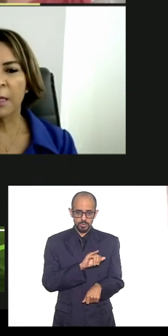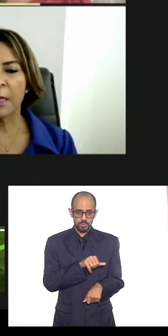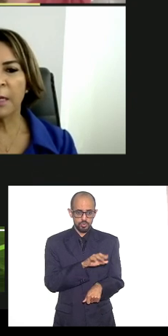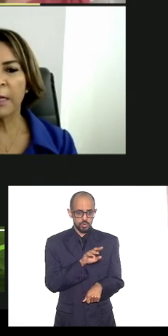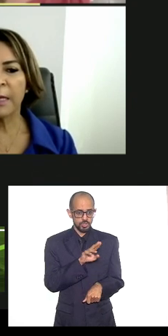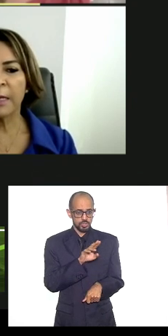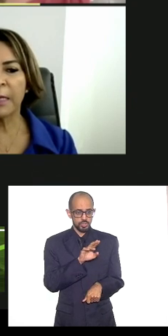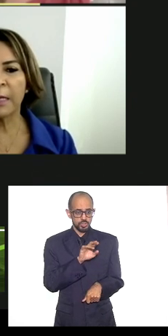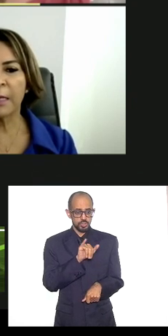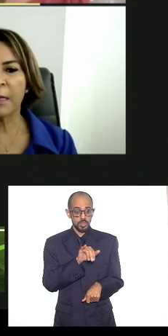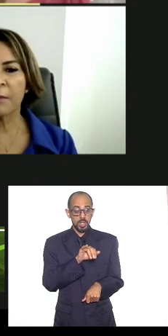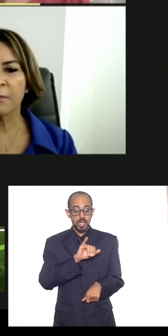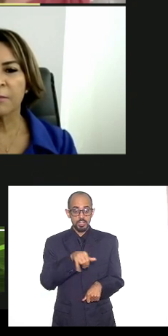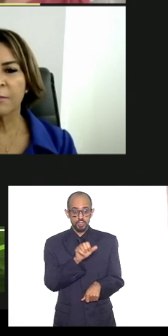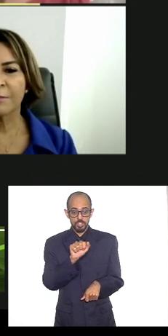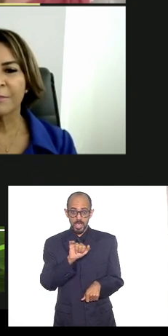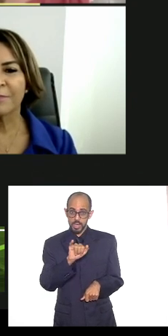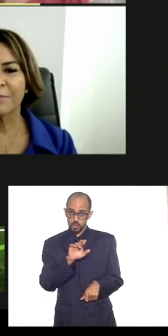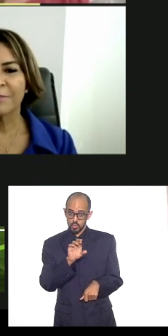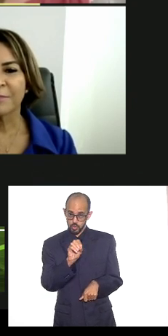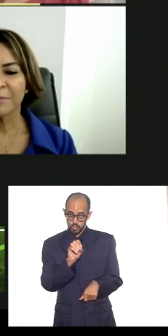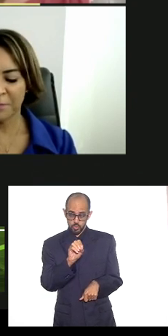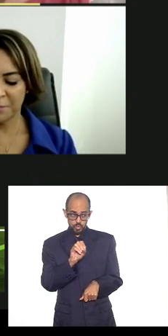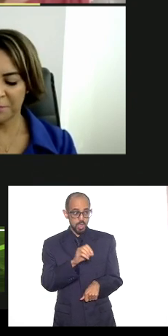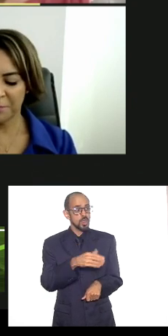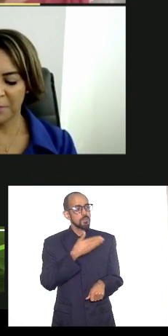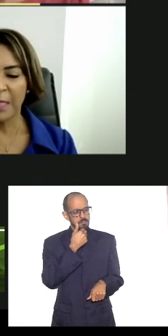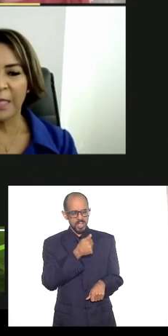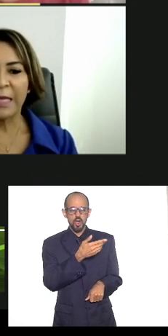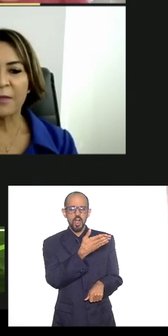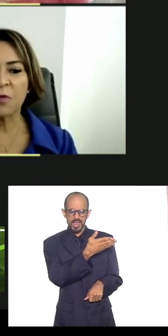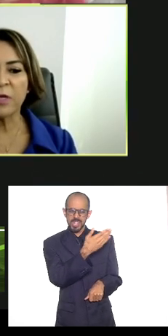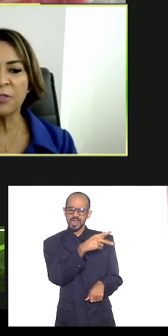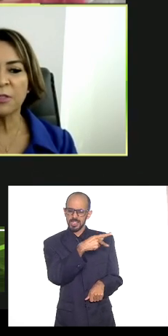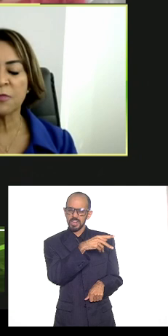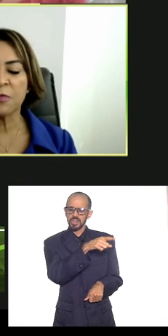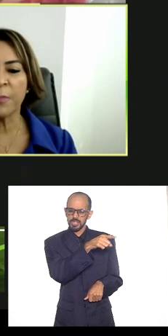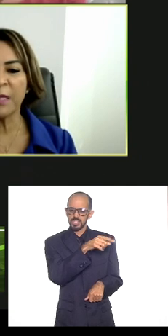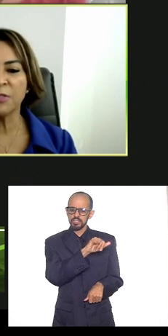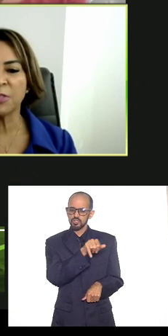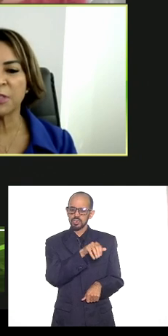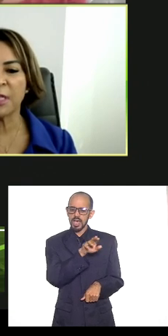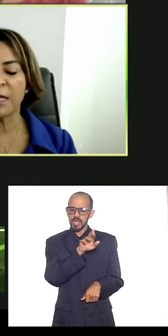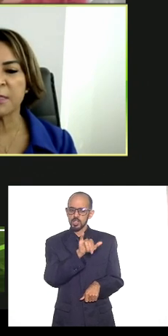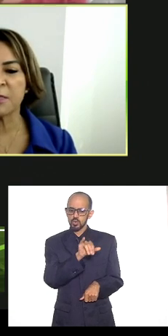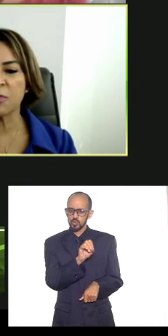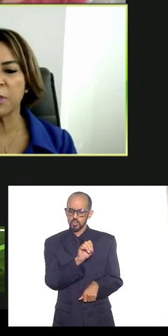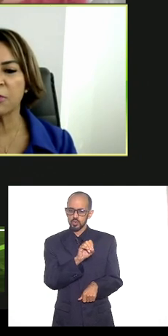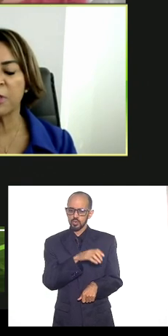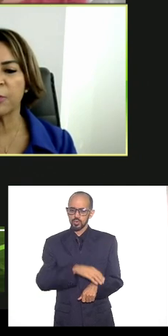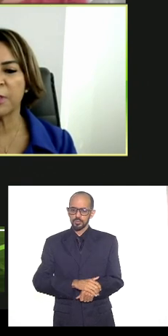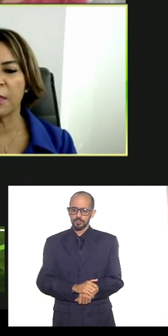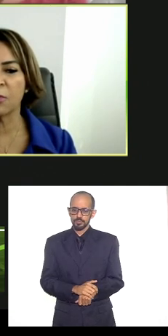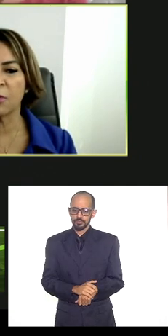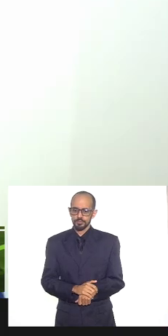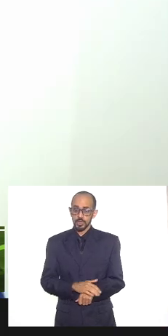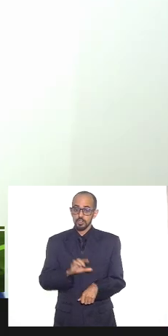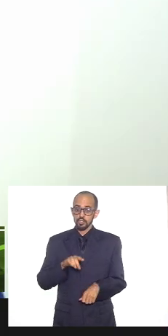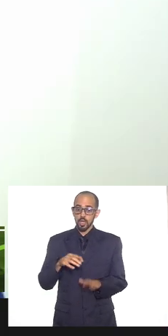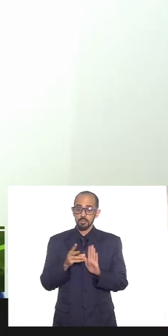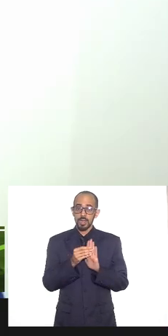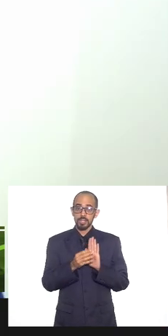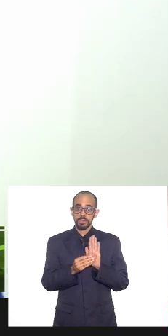Eu indico o doutor Jairo. Perfeito. É só para registrar a assessoria do deputado